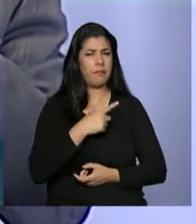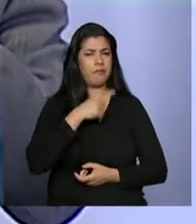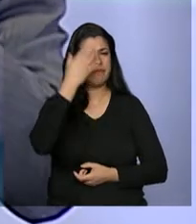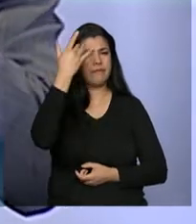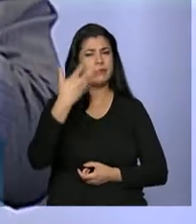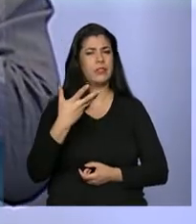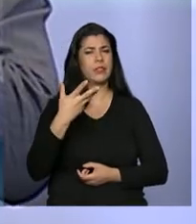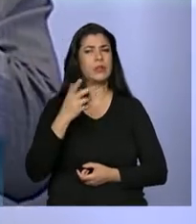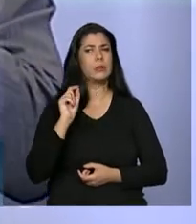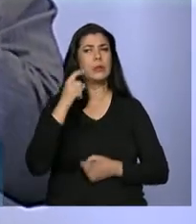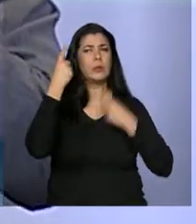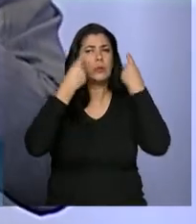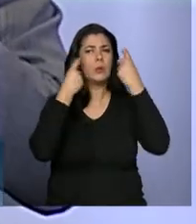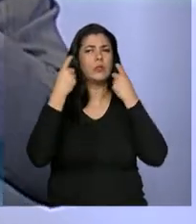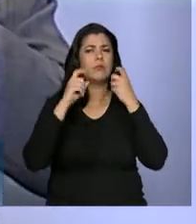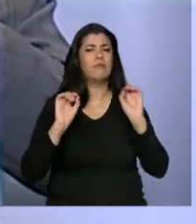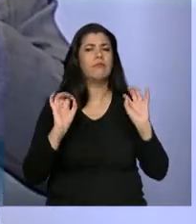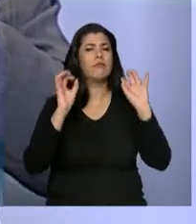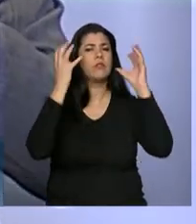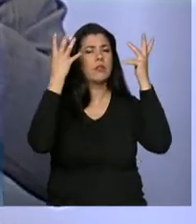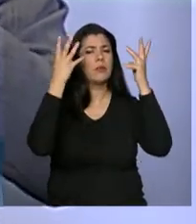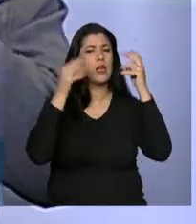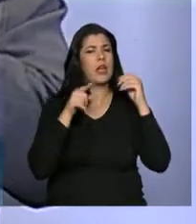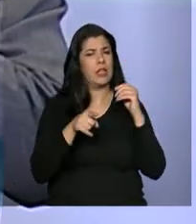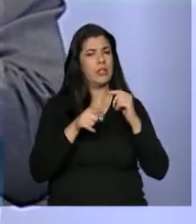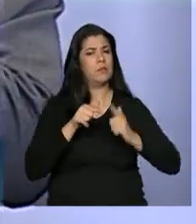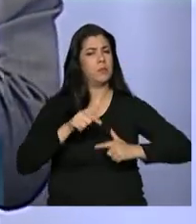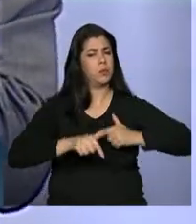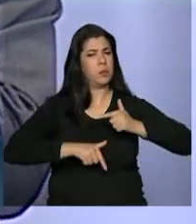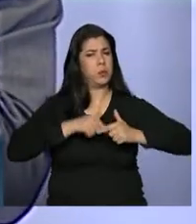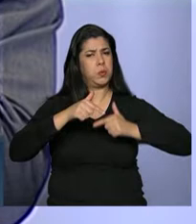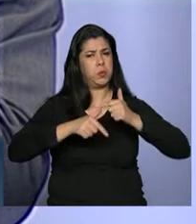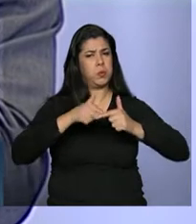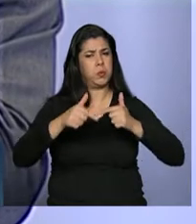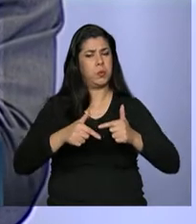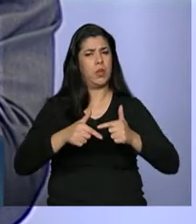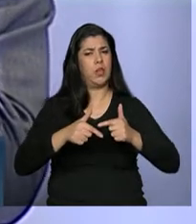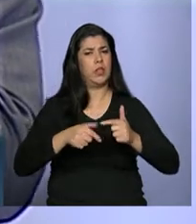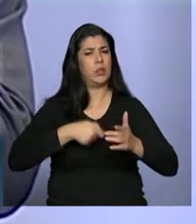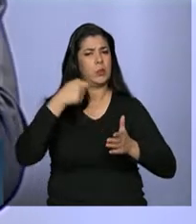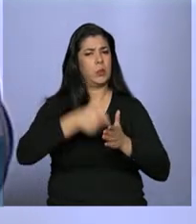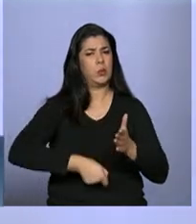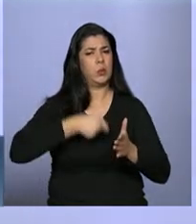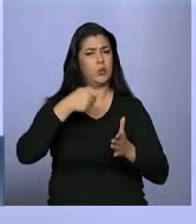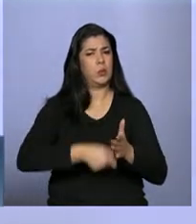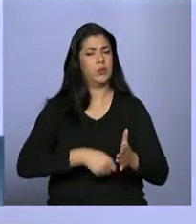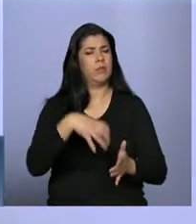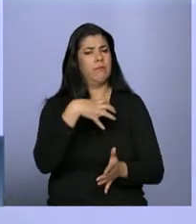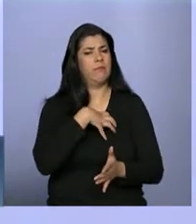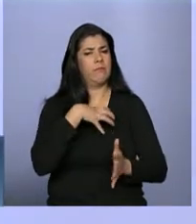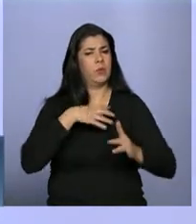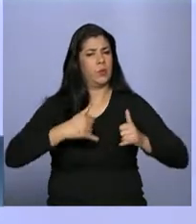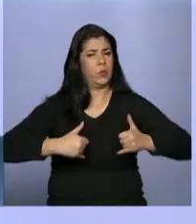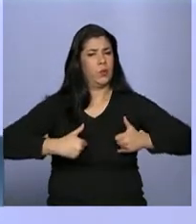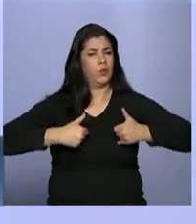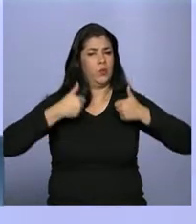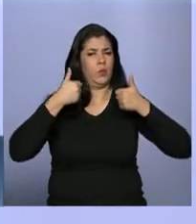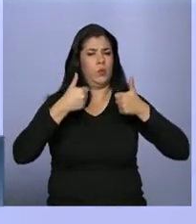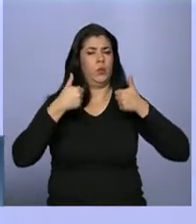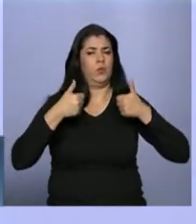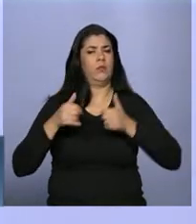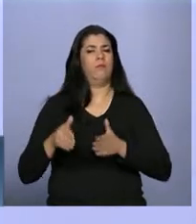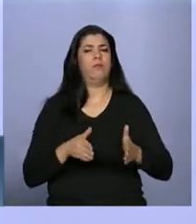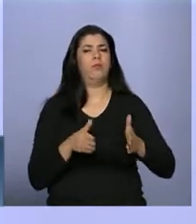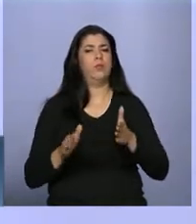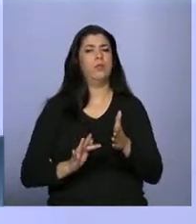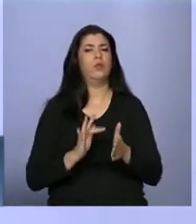jornada que temos que ter orgulho, um caminho que caminhamos, um caminho